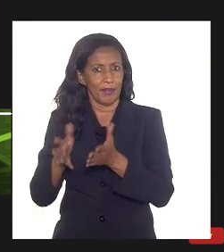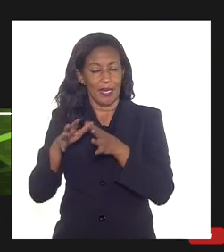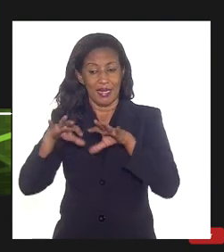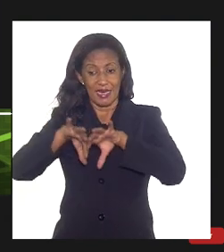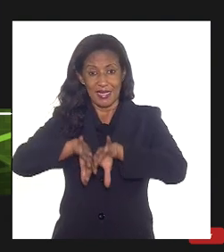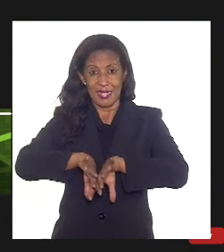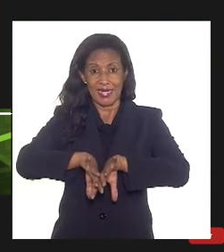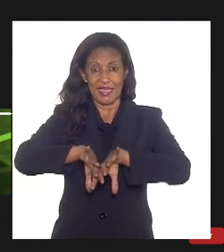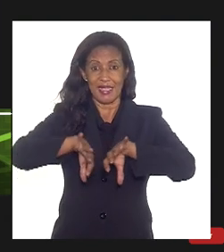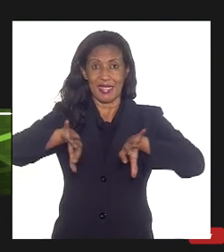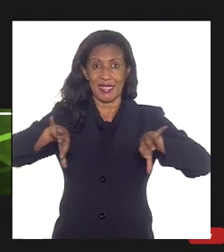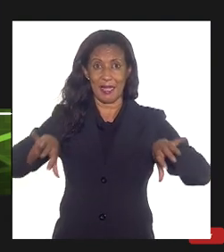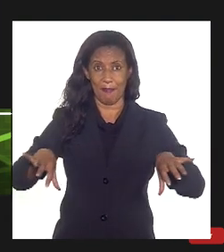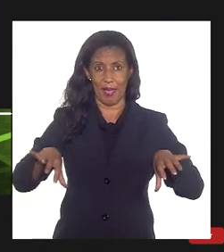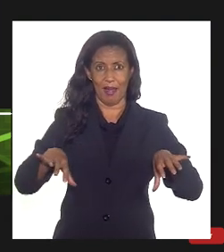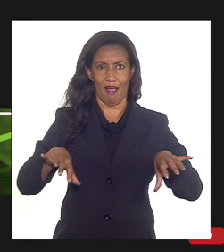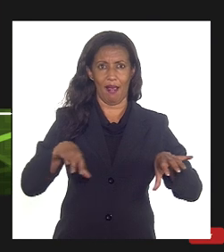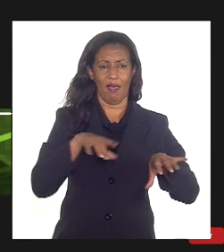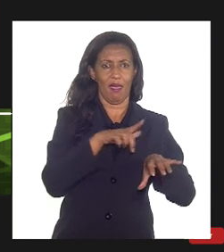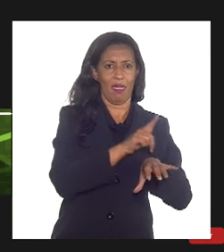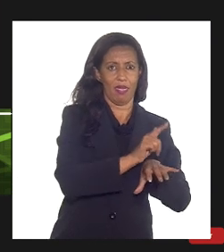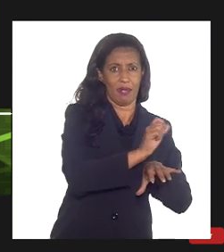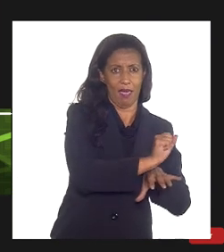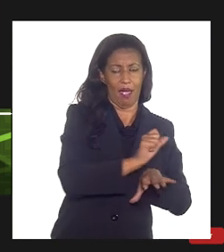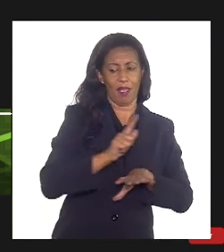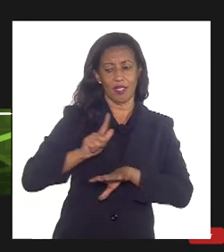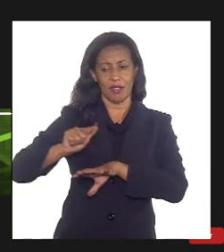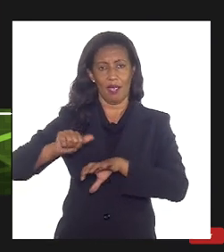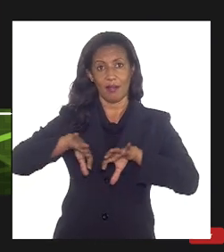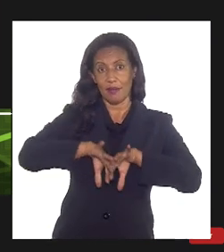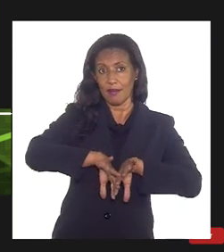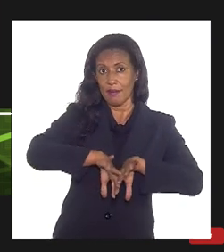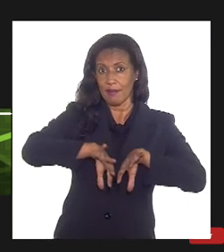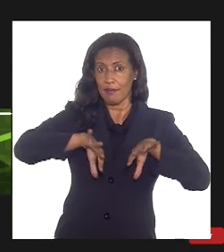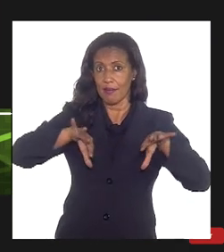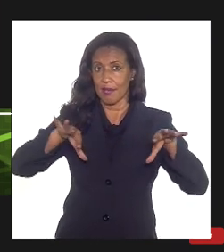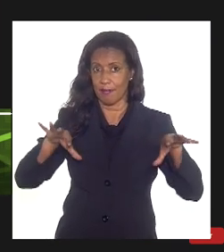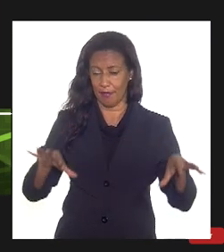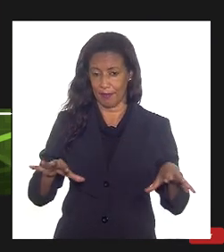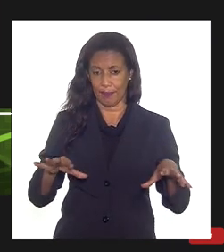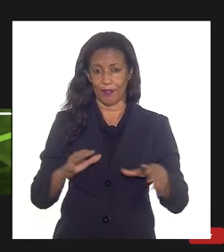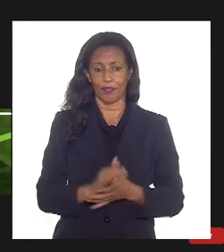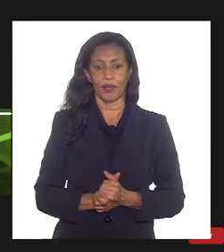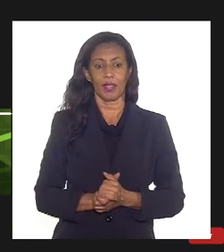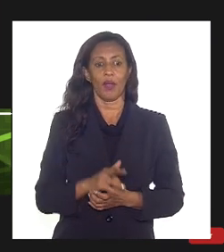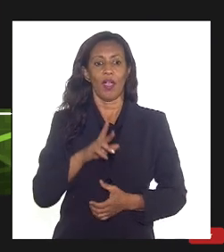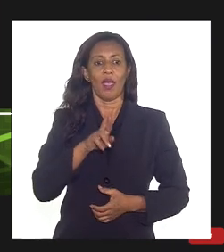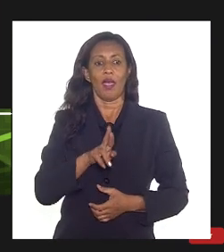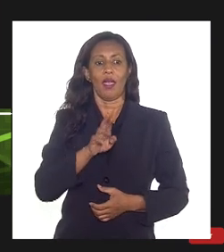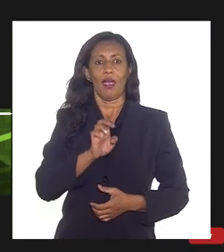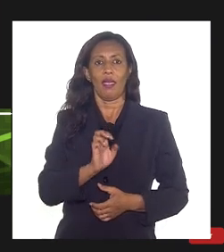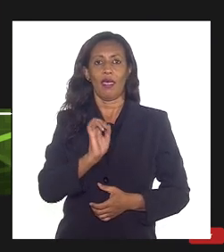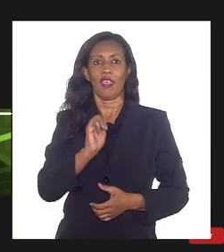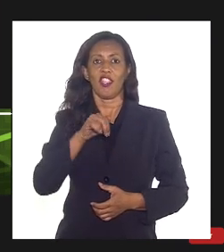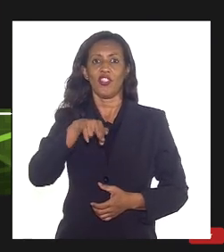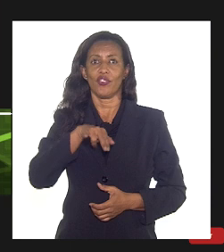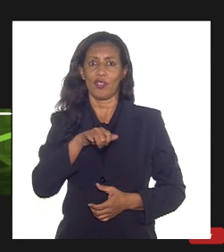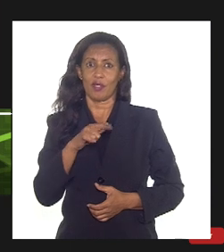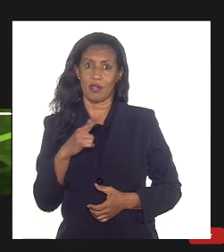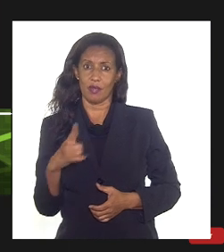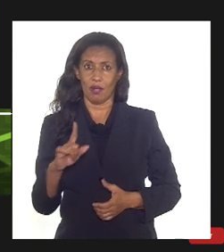separar o H2S e reinjetar necessariamente no reservatório então a reinjeção já começa